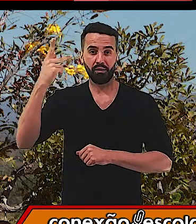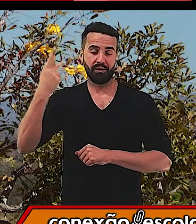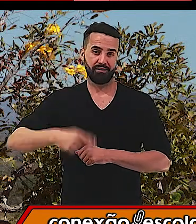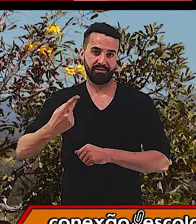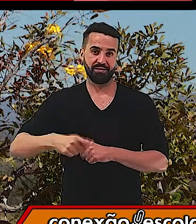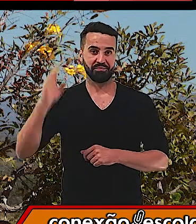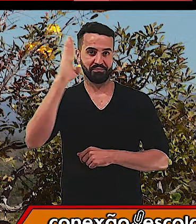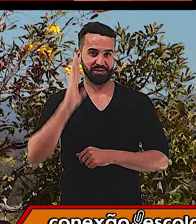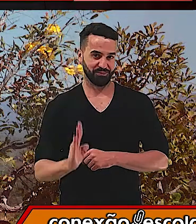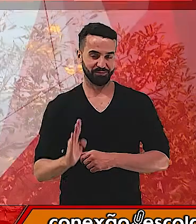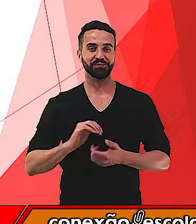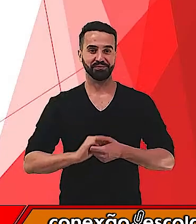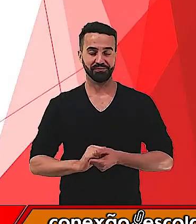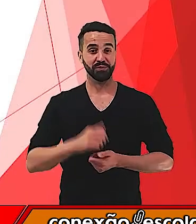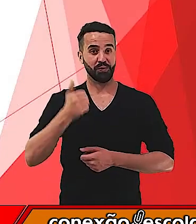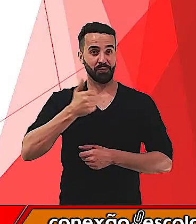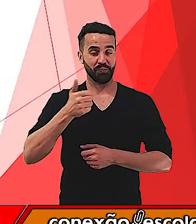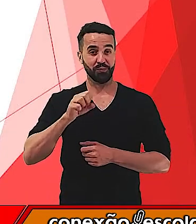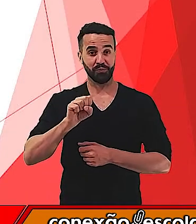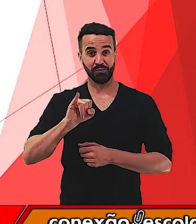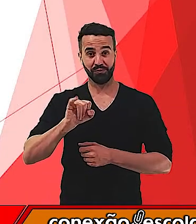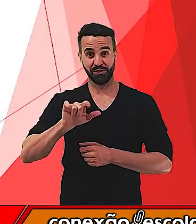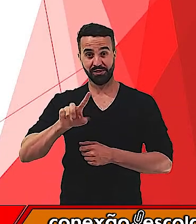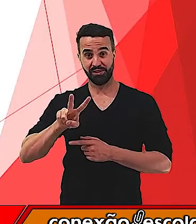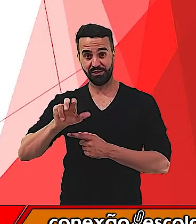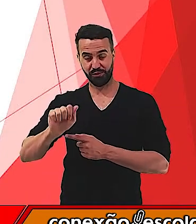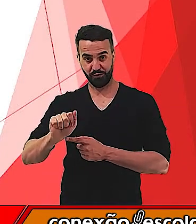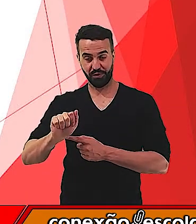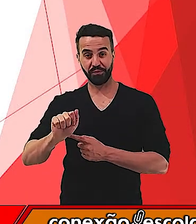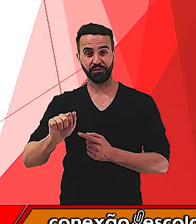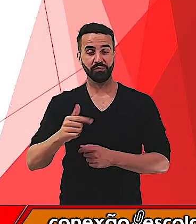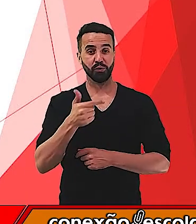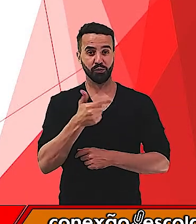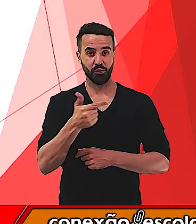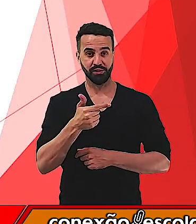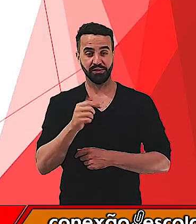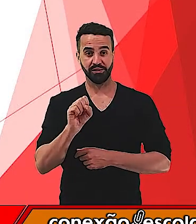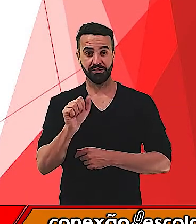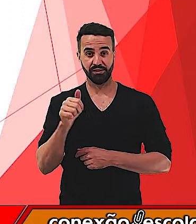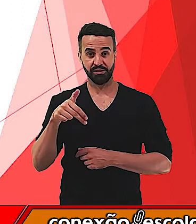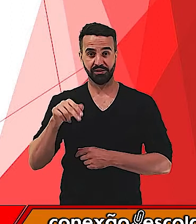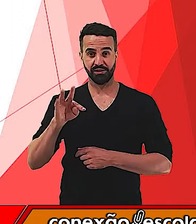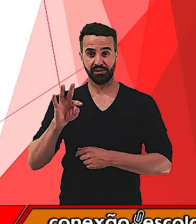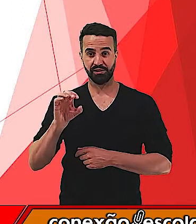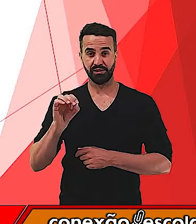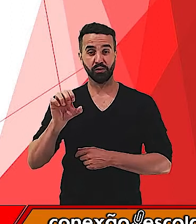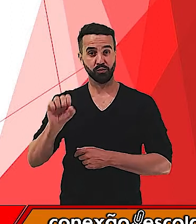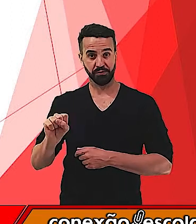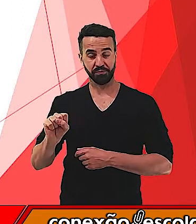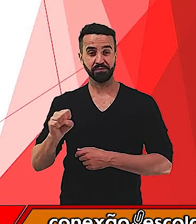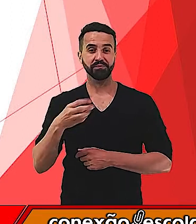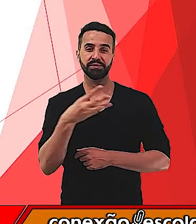Então, são um, Silva, dois, Santos, três, Oliveira,